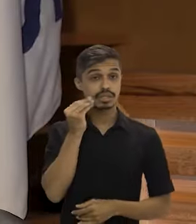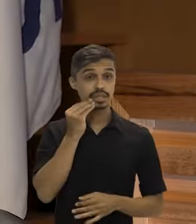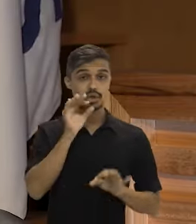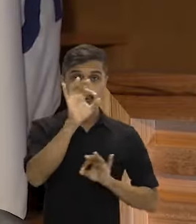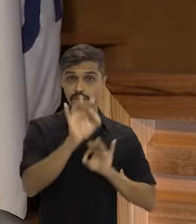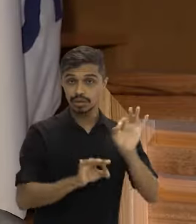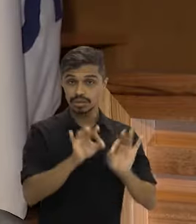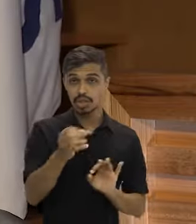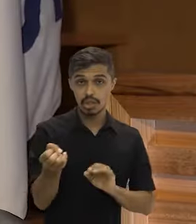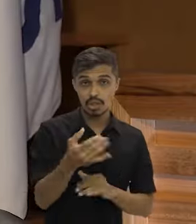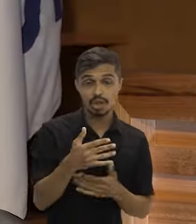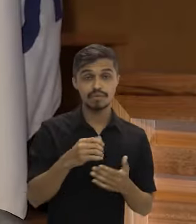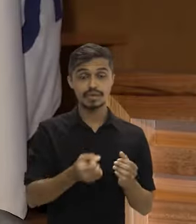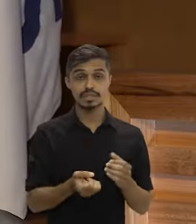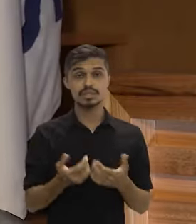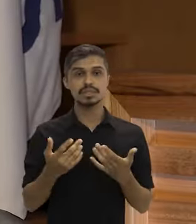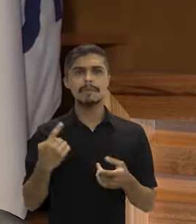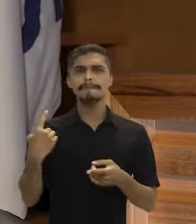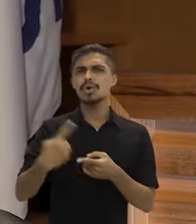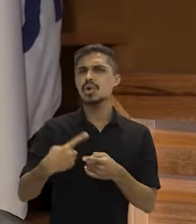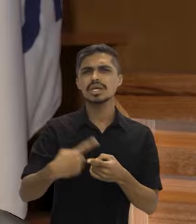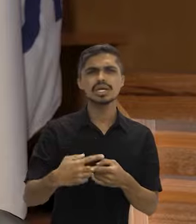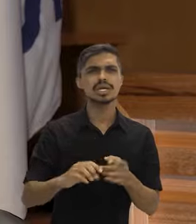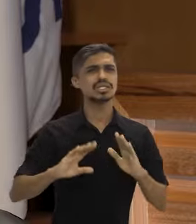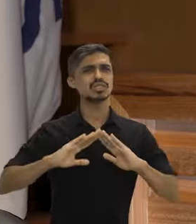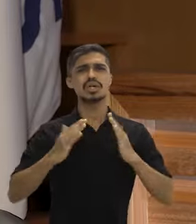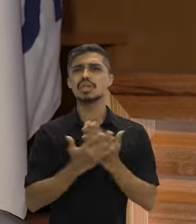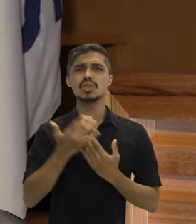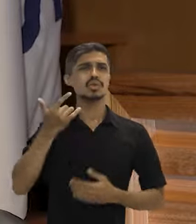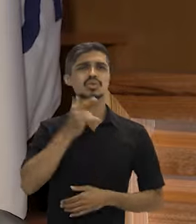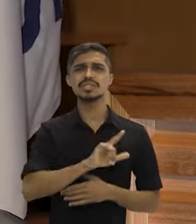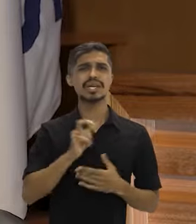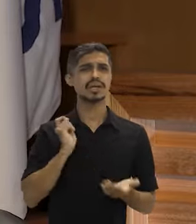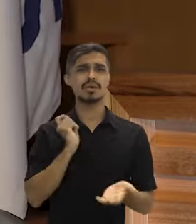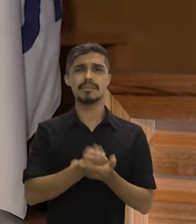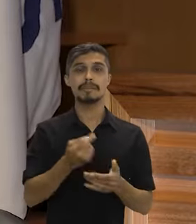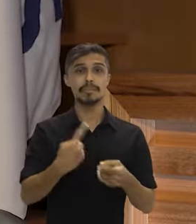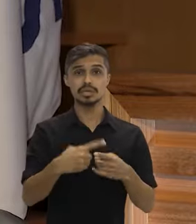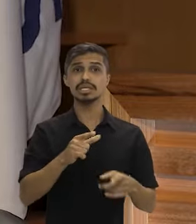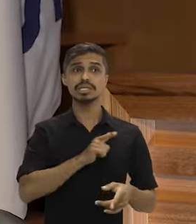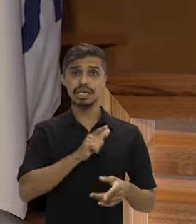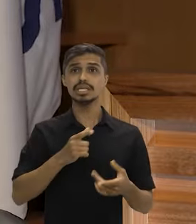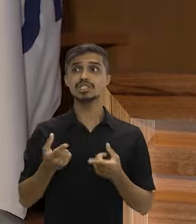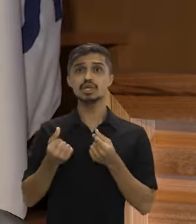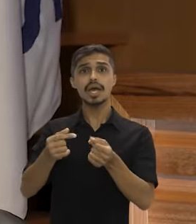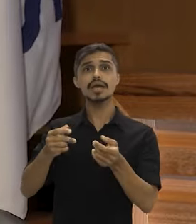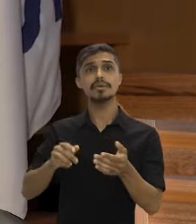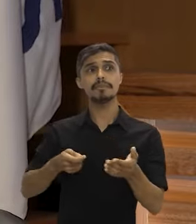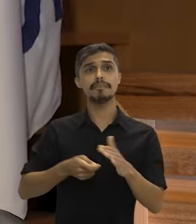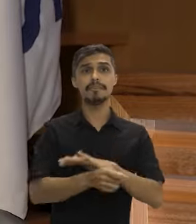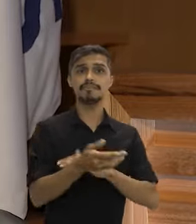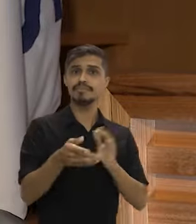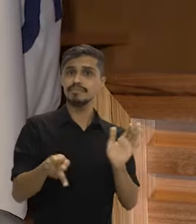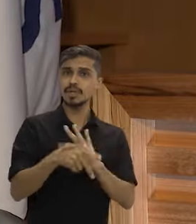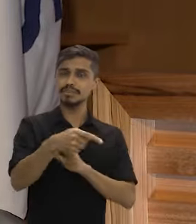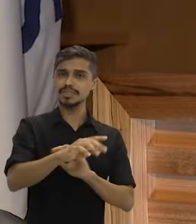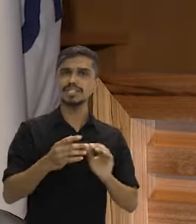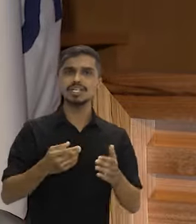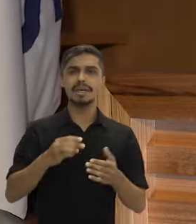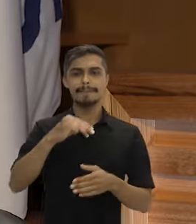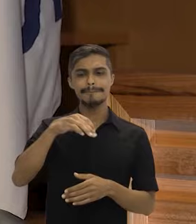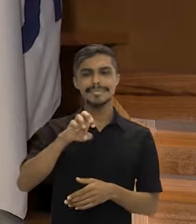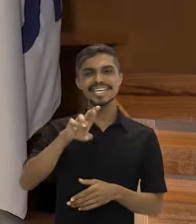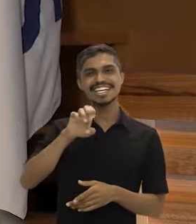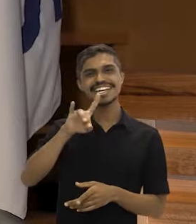Organizar oferta, que a gente se perguntou por que a escola não consegue comprar? Porque tem recurso da merenda escolar, recurso do